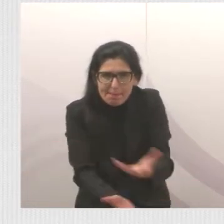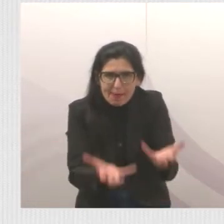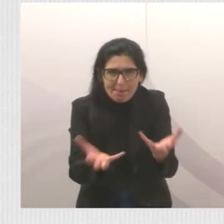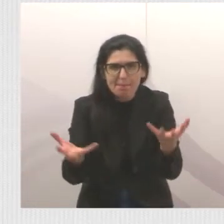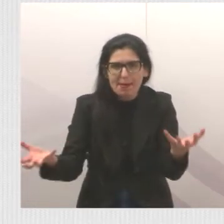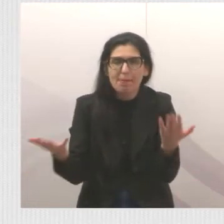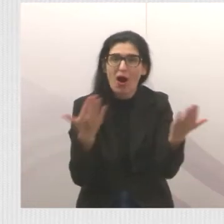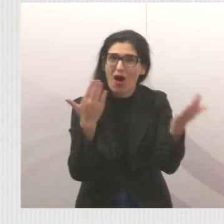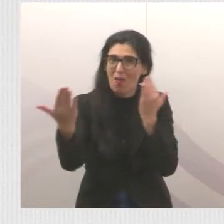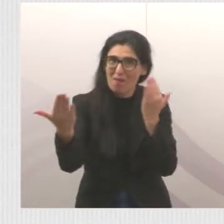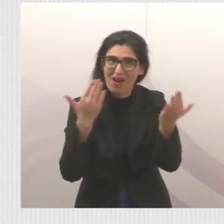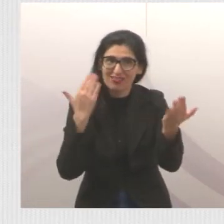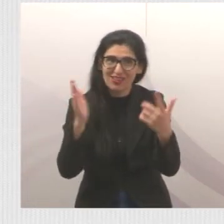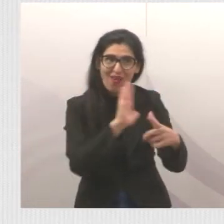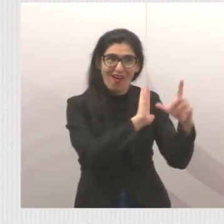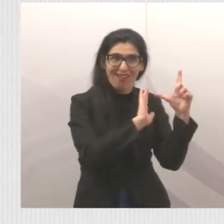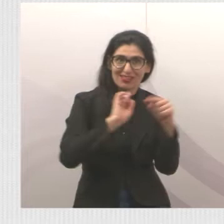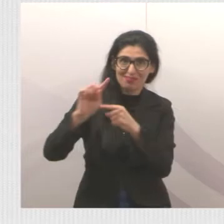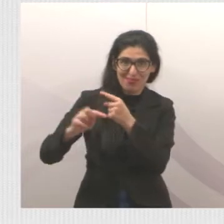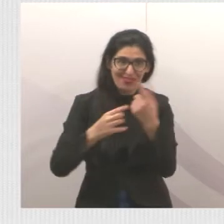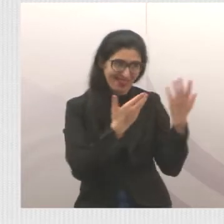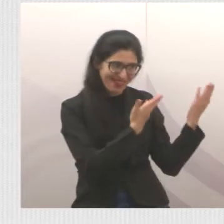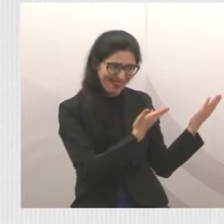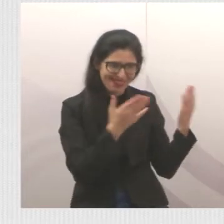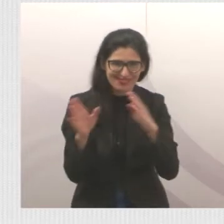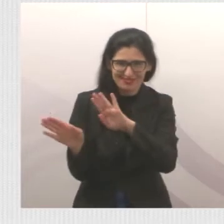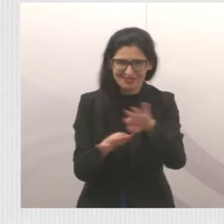Migrantes. A foto 4.